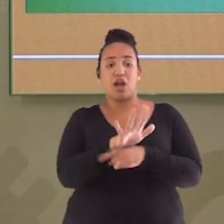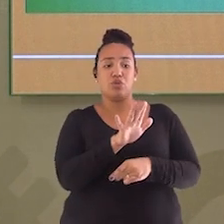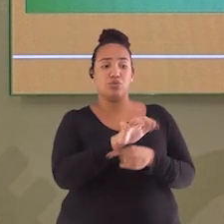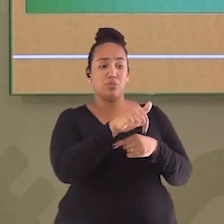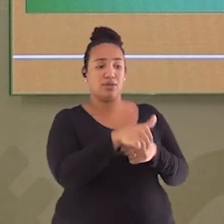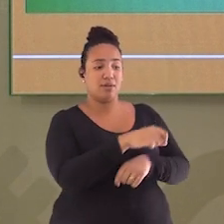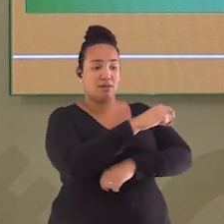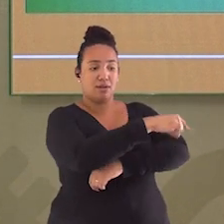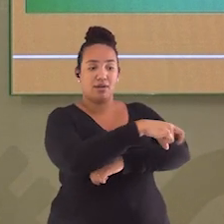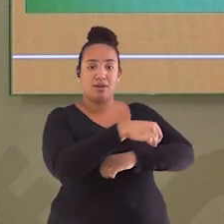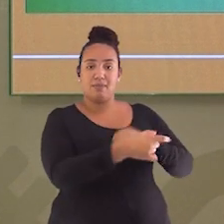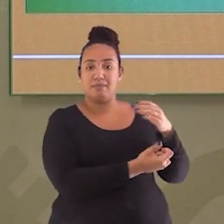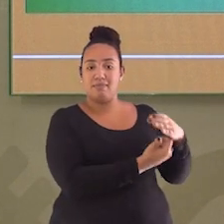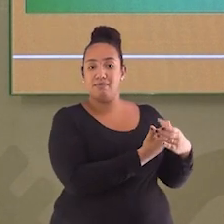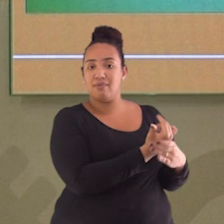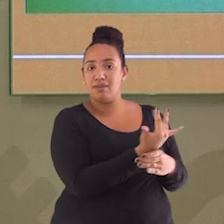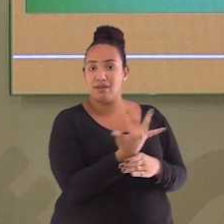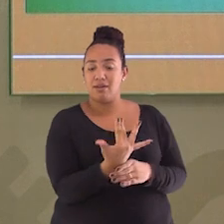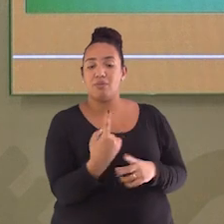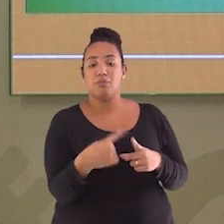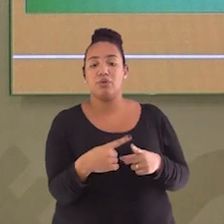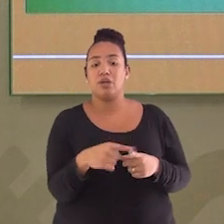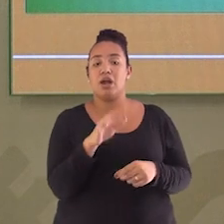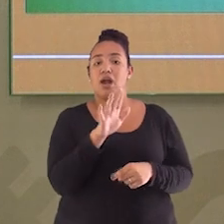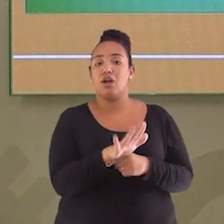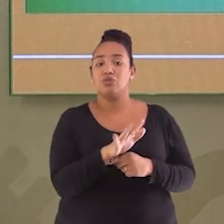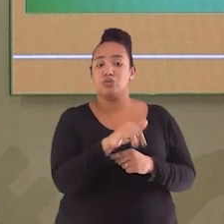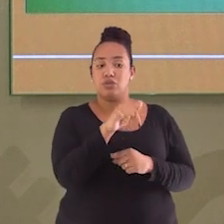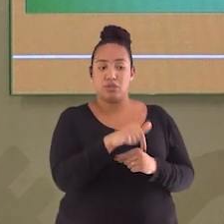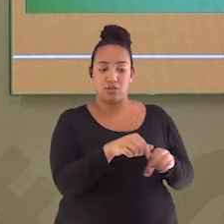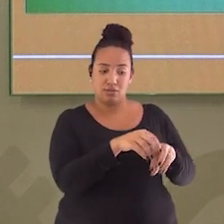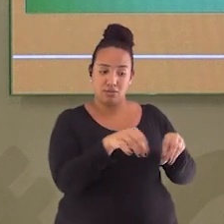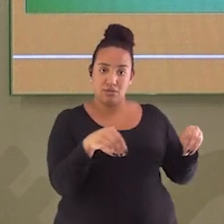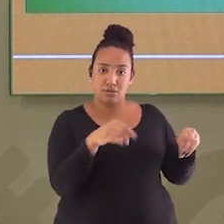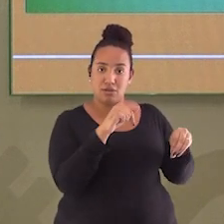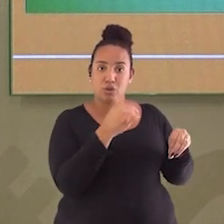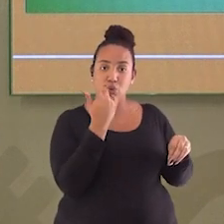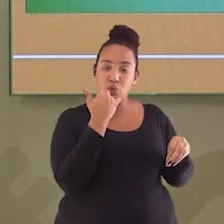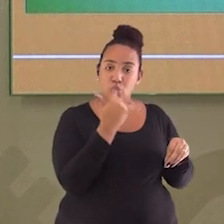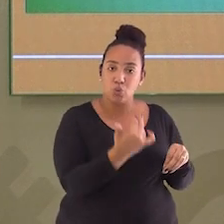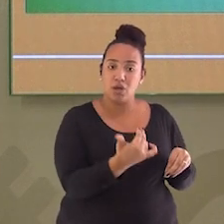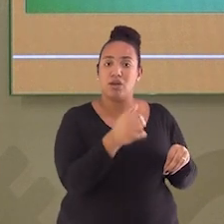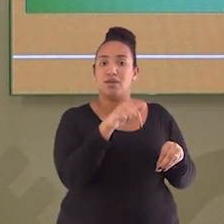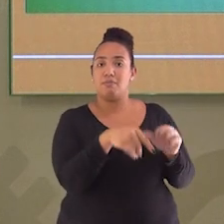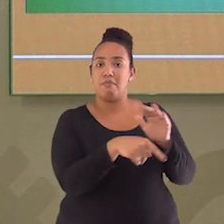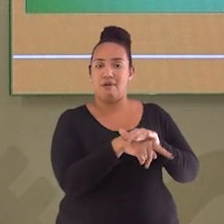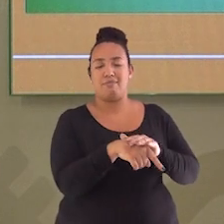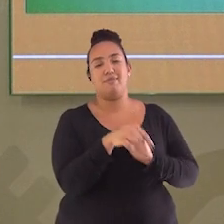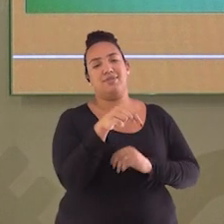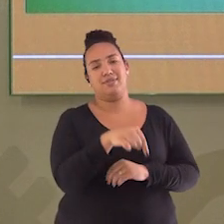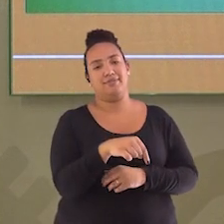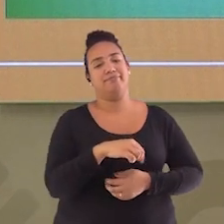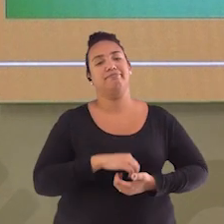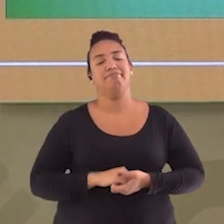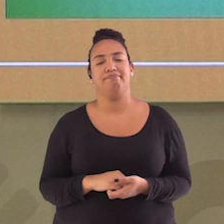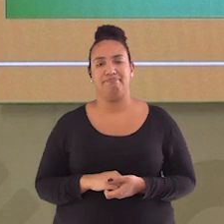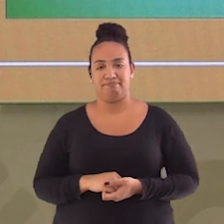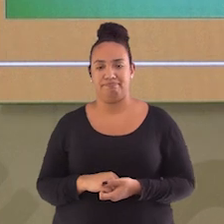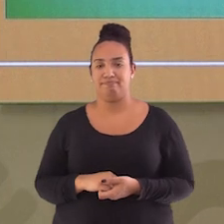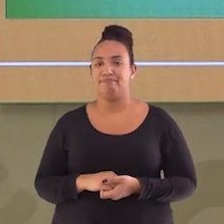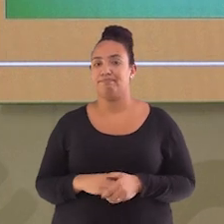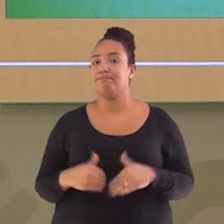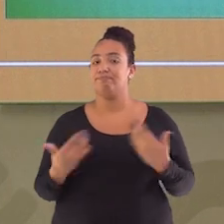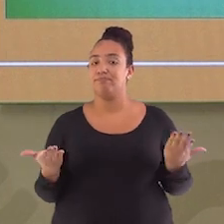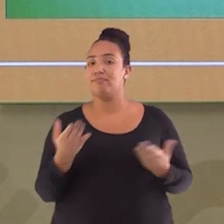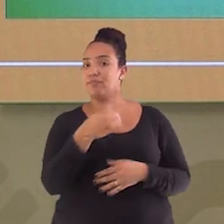plantas. Isso porque ele melhora muitas propriedades físicas, químicas e biológicas do solo. Vamos entender